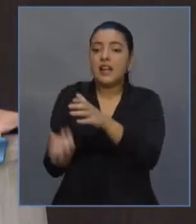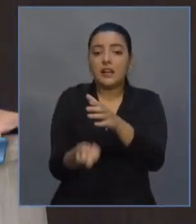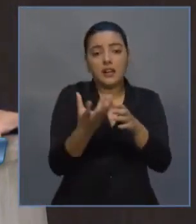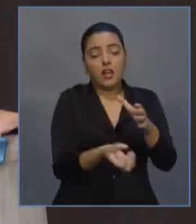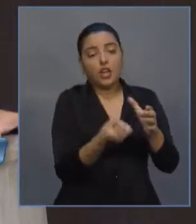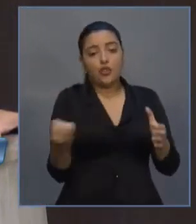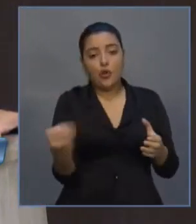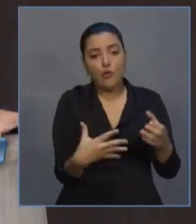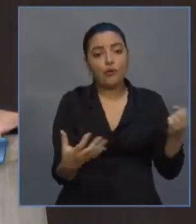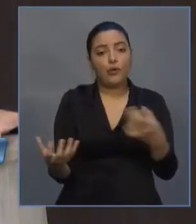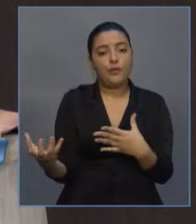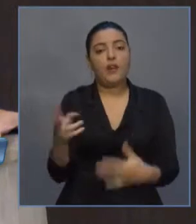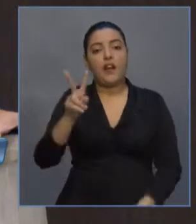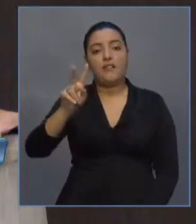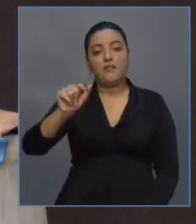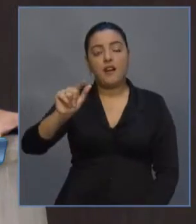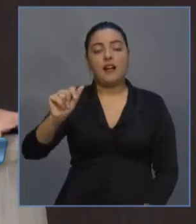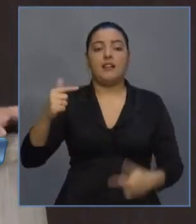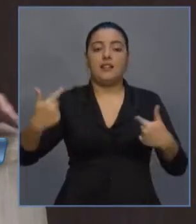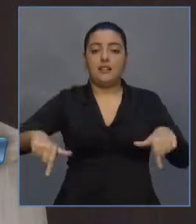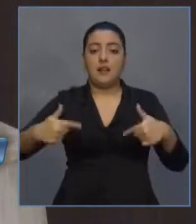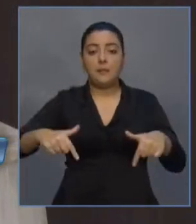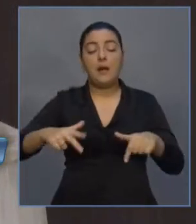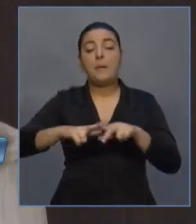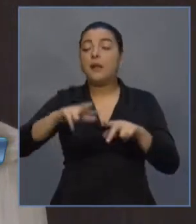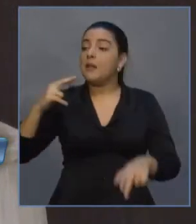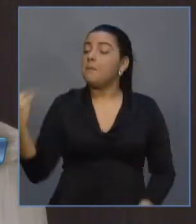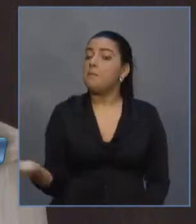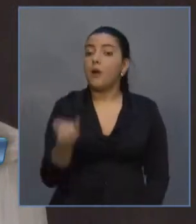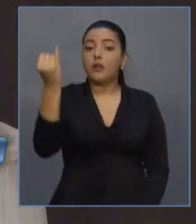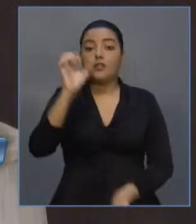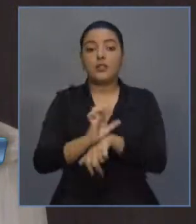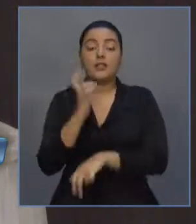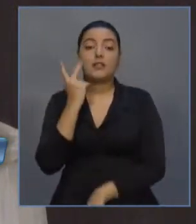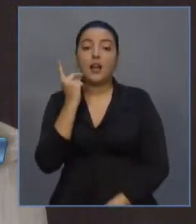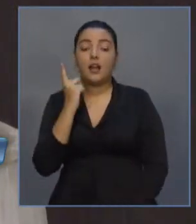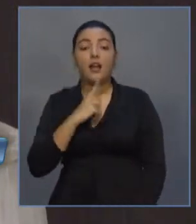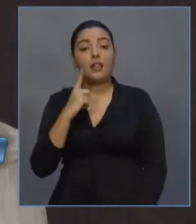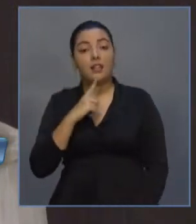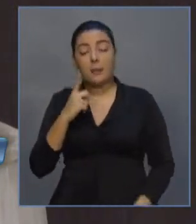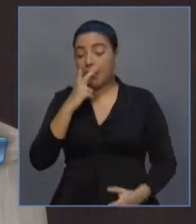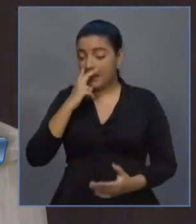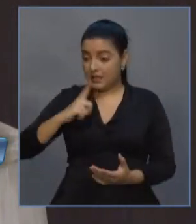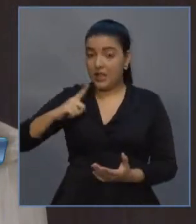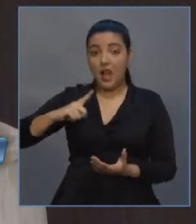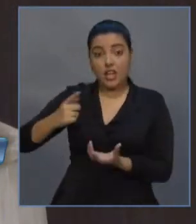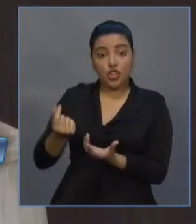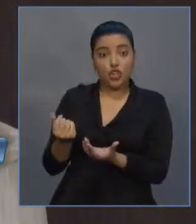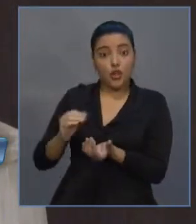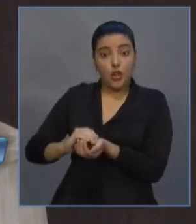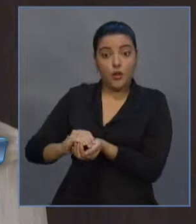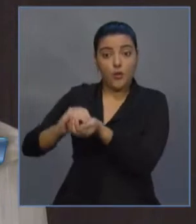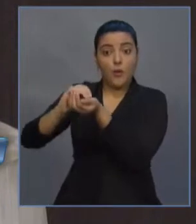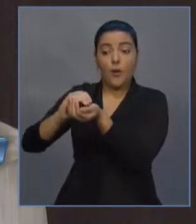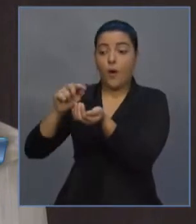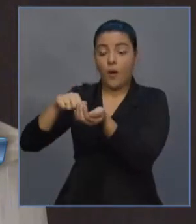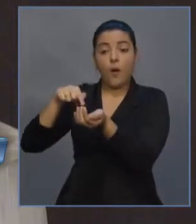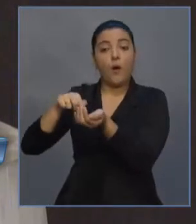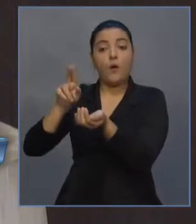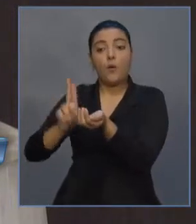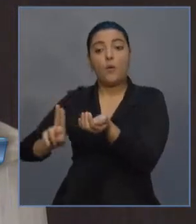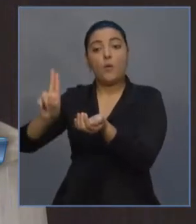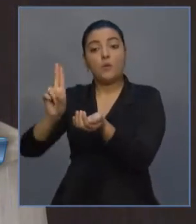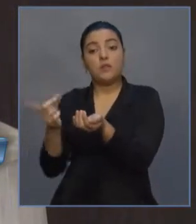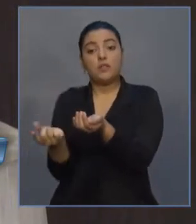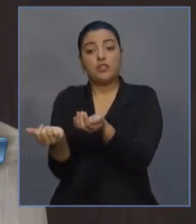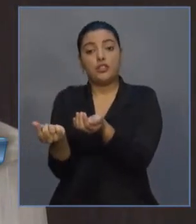ocupação. Isso é muito importante para nós. O Estado do Ceará tem concentrado riqueza. O Estado do Ceará tem utilizado o aparato de Estado,